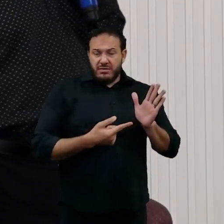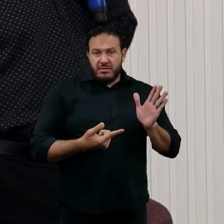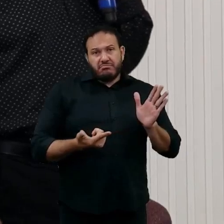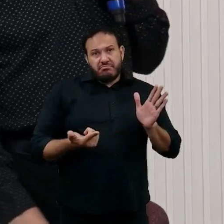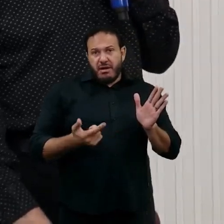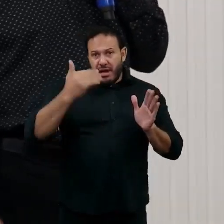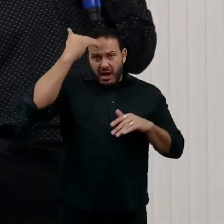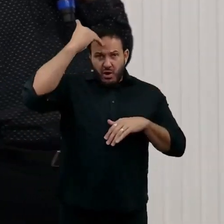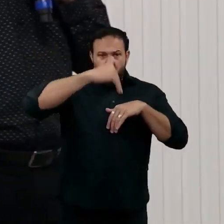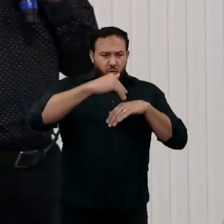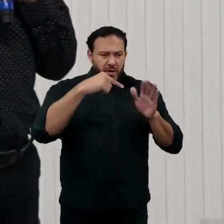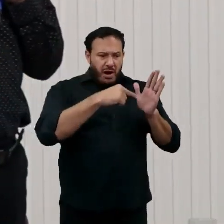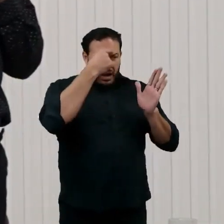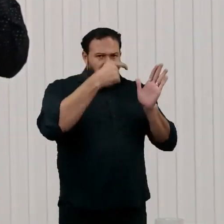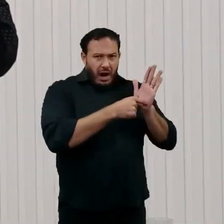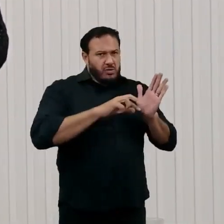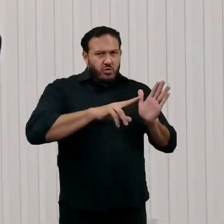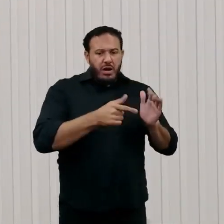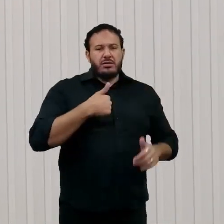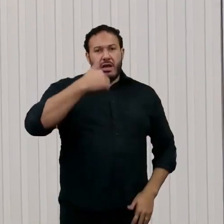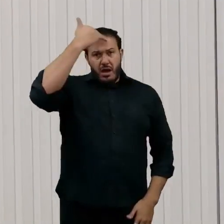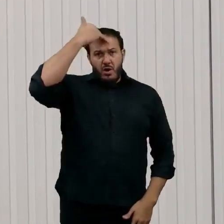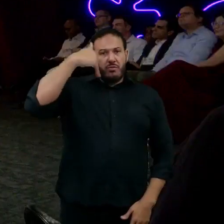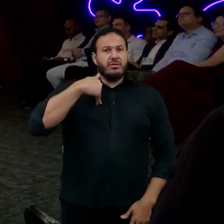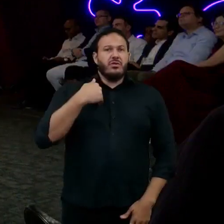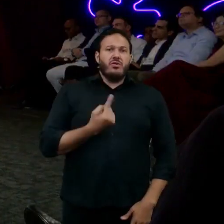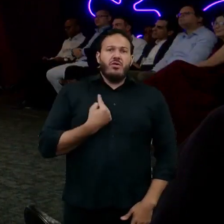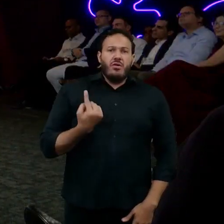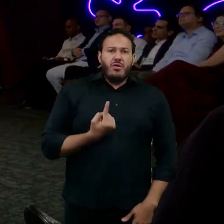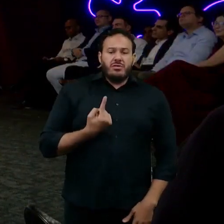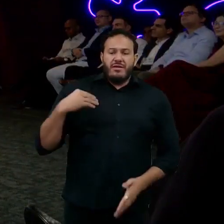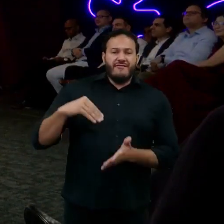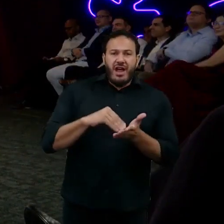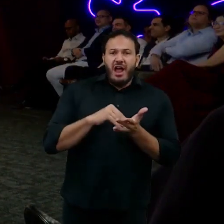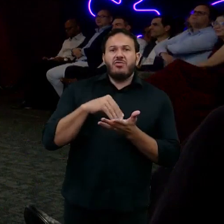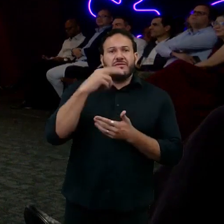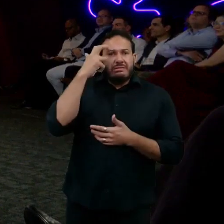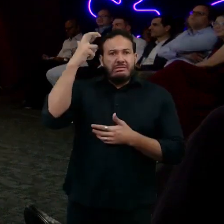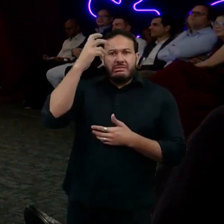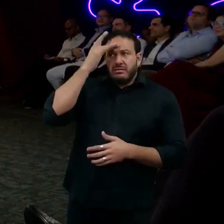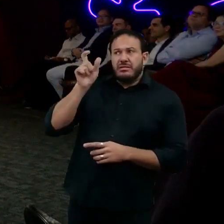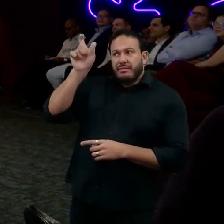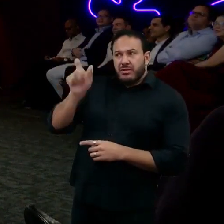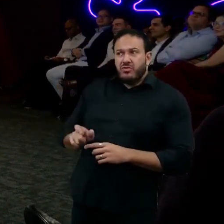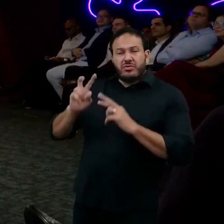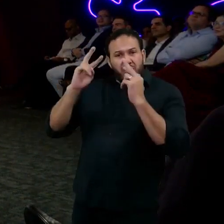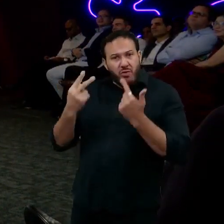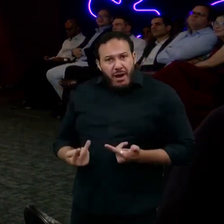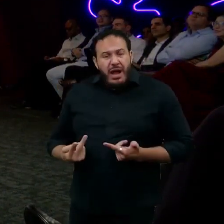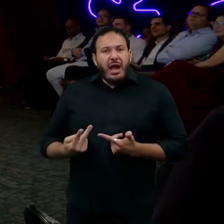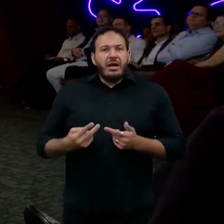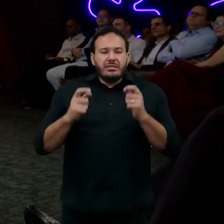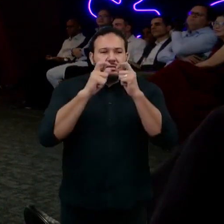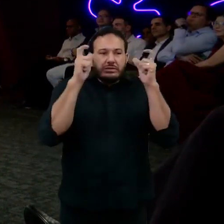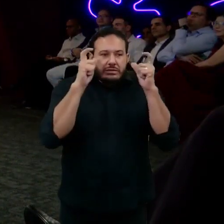inteligência artificial é nossa então essa falta de sabedoria do ser humano é que que entra aqui a ganância e